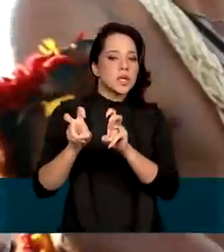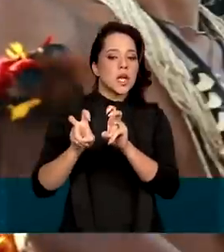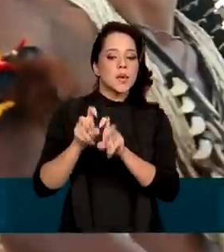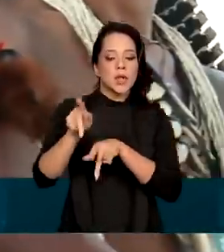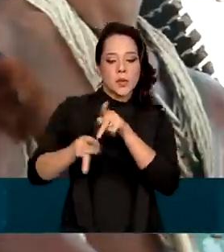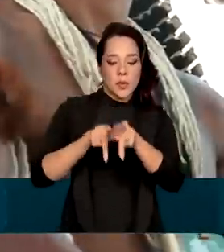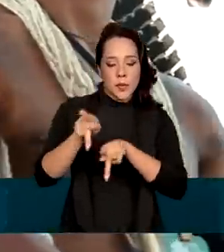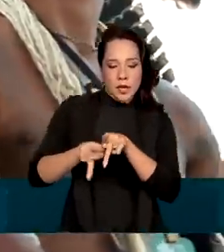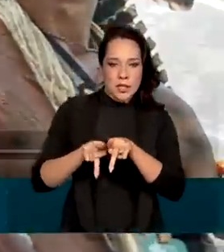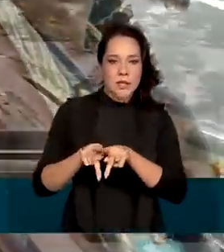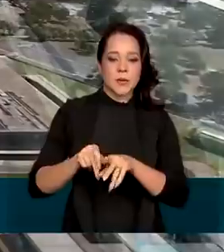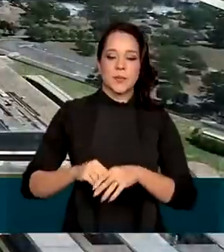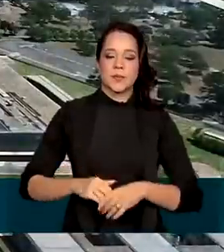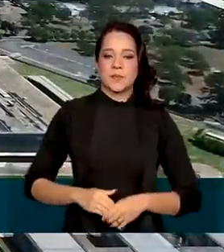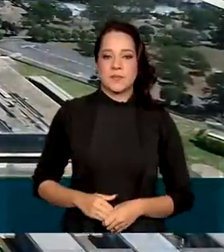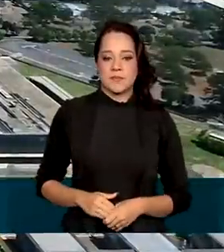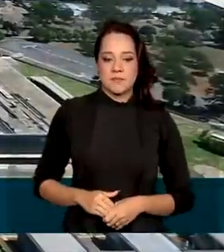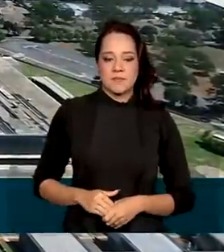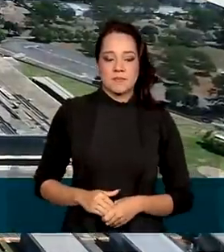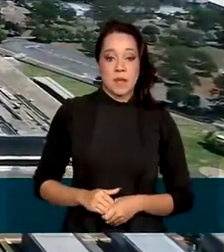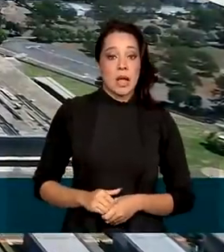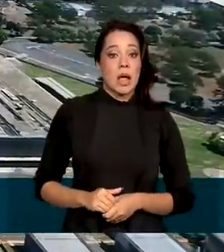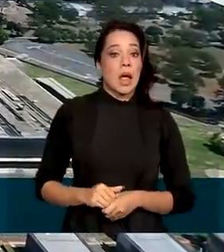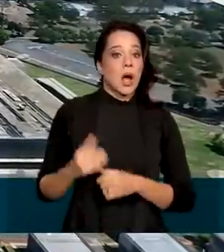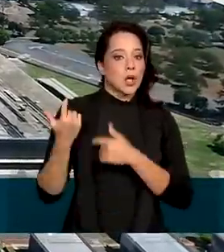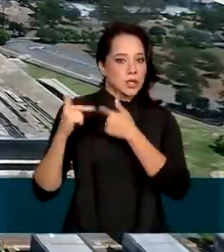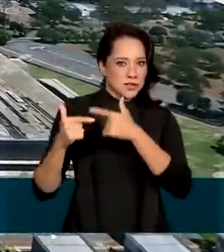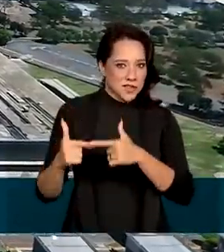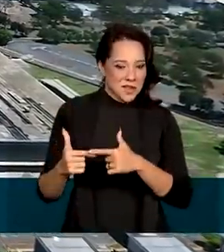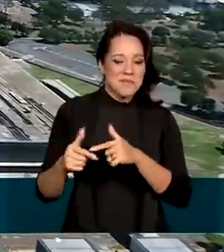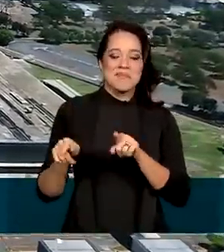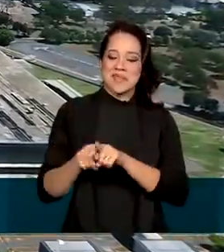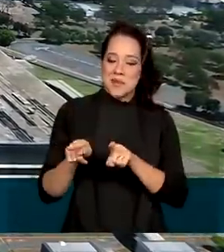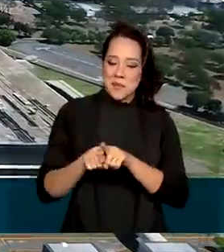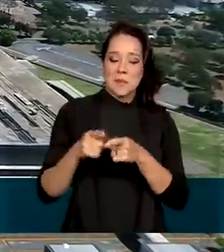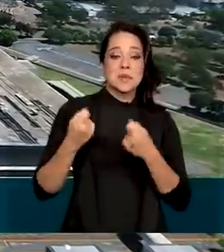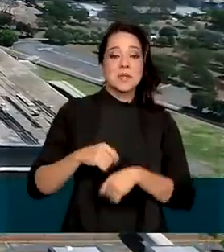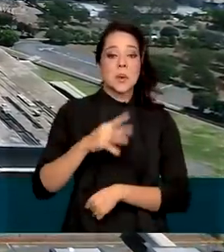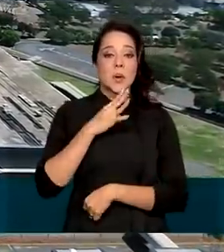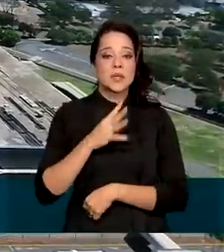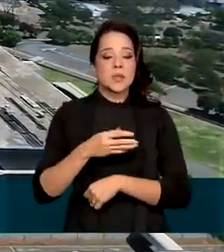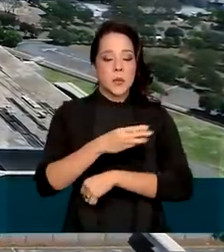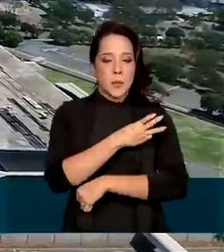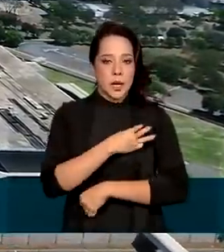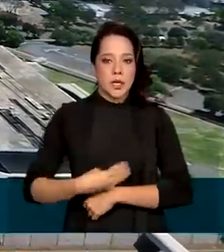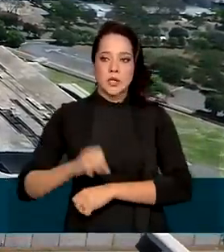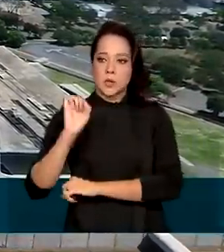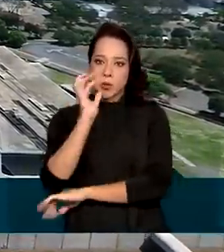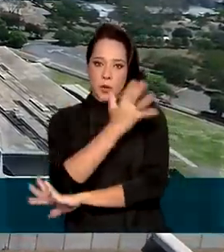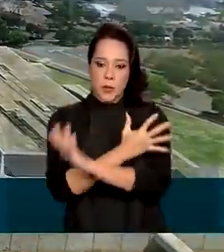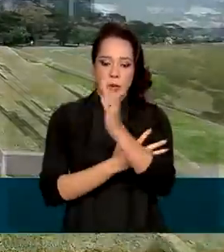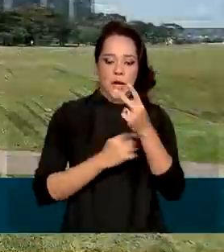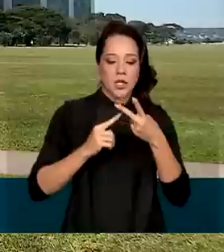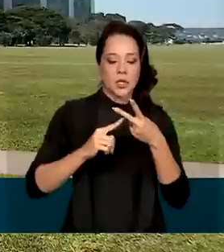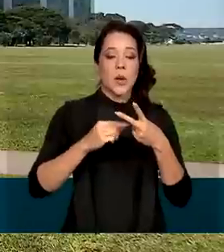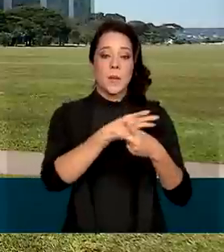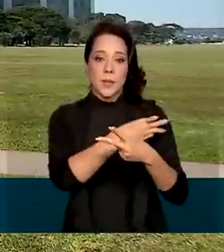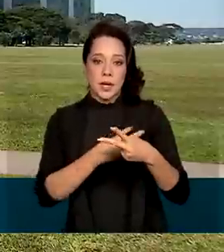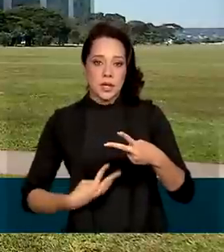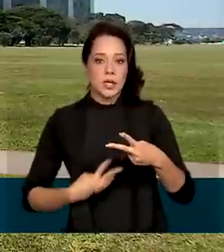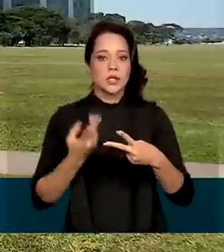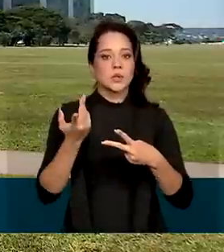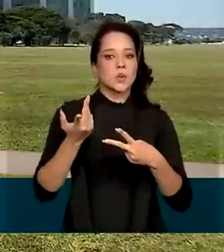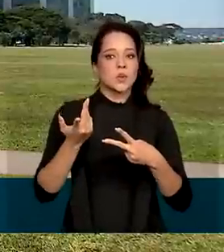dos povos originários. Também faltam ser conhecidos os ministros do Meio Ambiente, de Minas e Energia e da